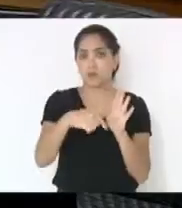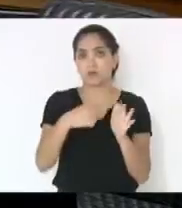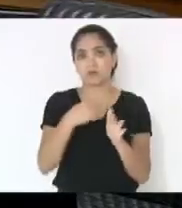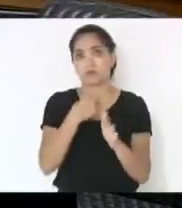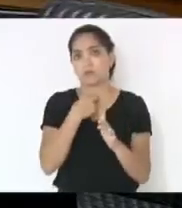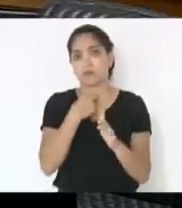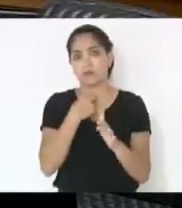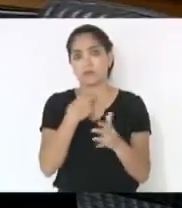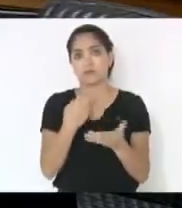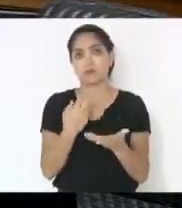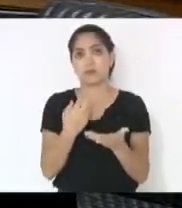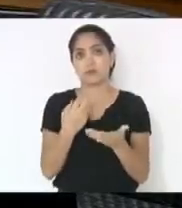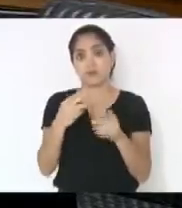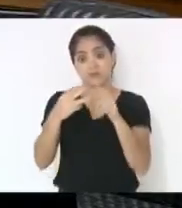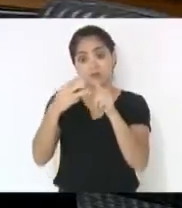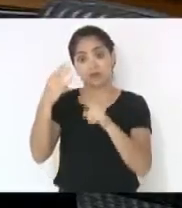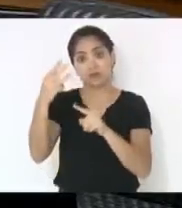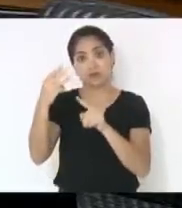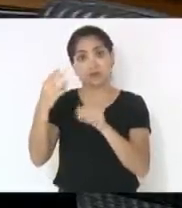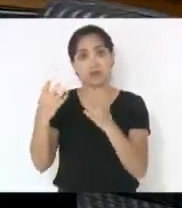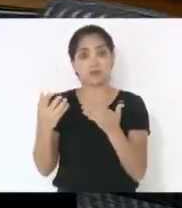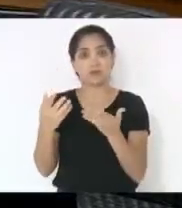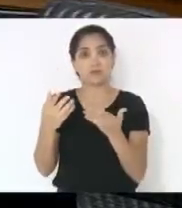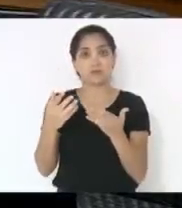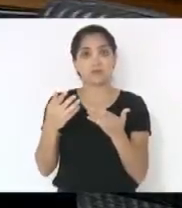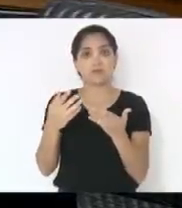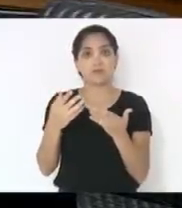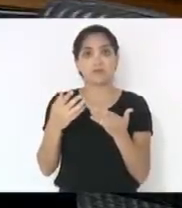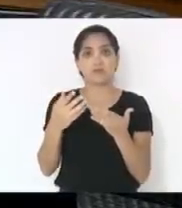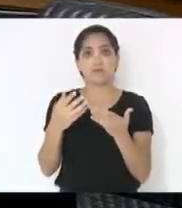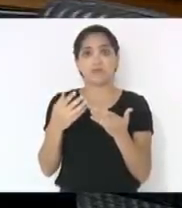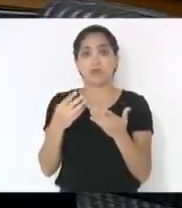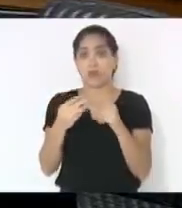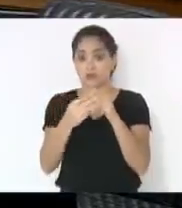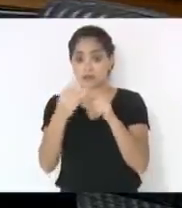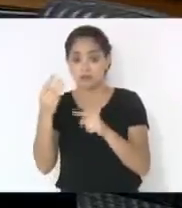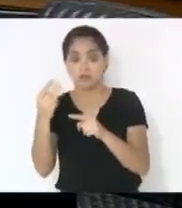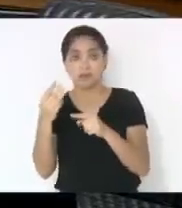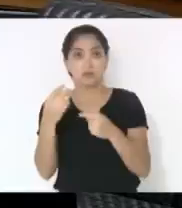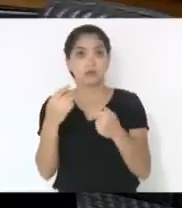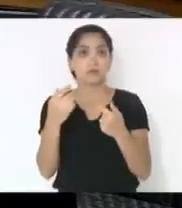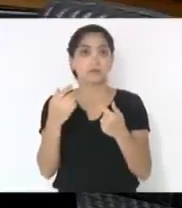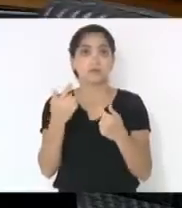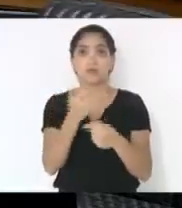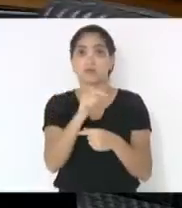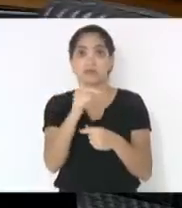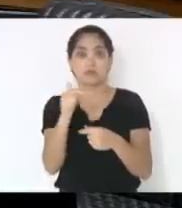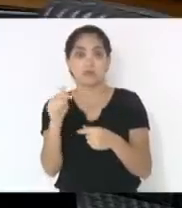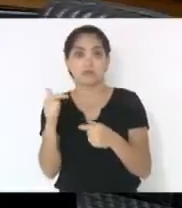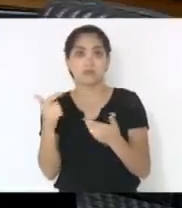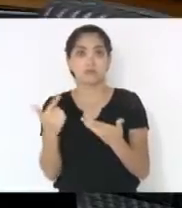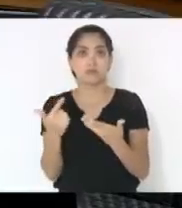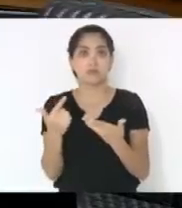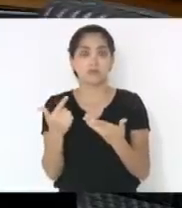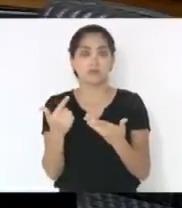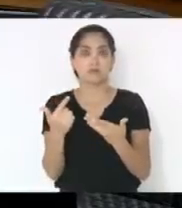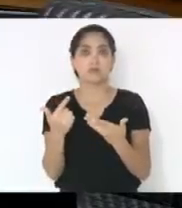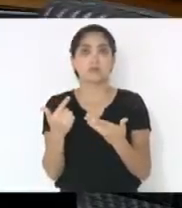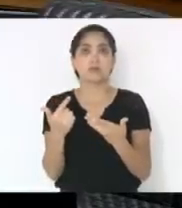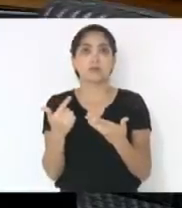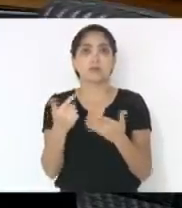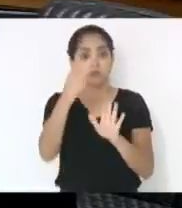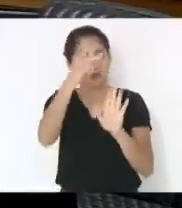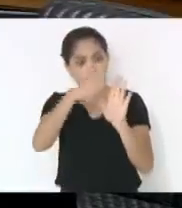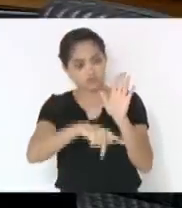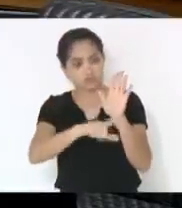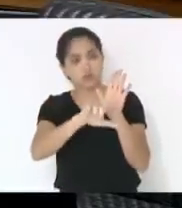medidas provisórias. Nenhuma delas obedece o critério da urgência da relevância. Por quê? Porque deveria ser objeto de projeto de lei.